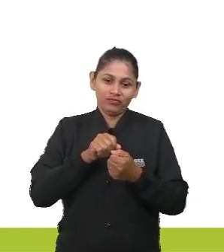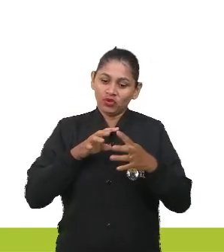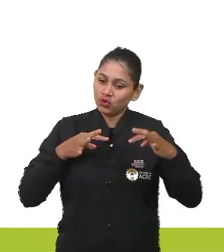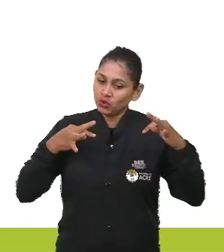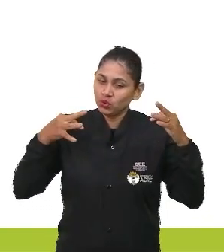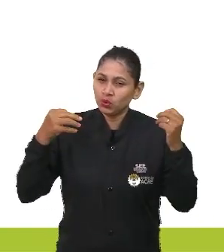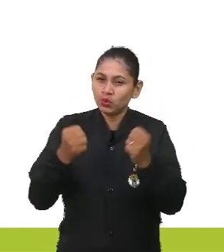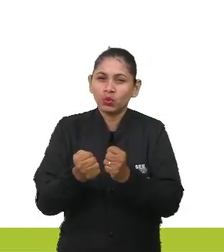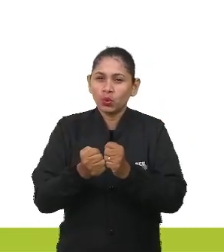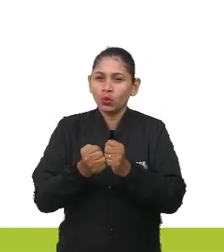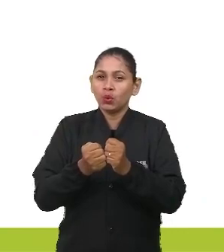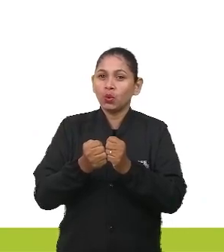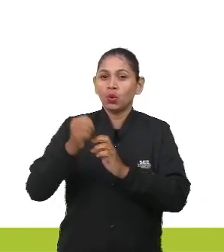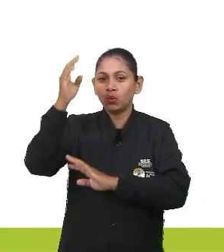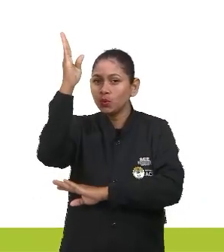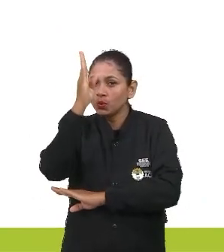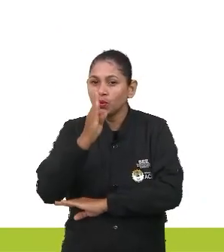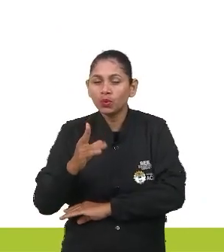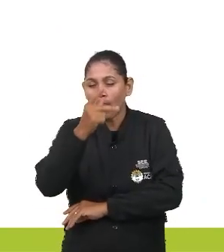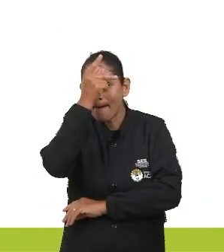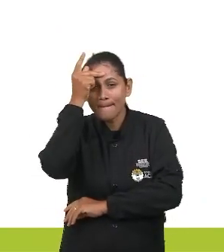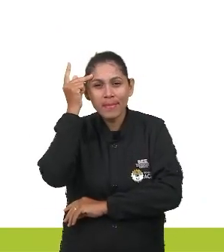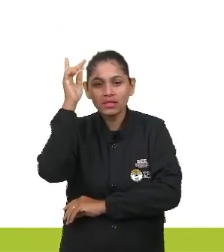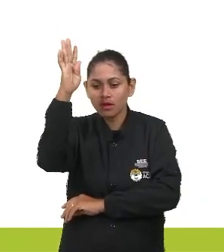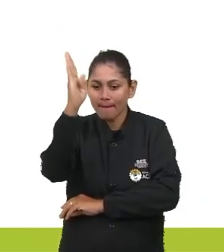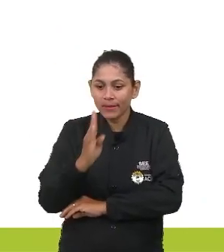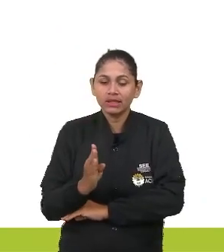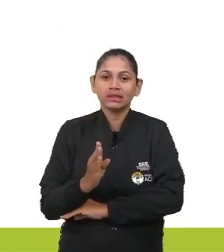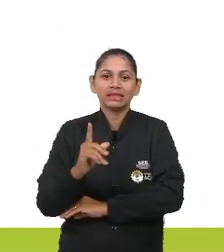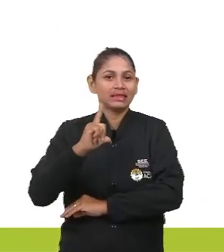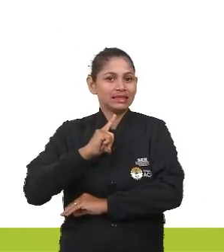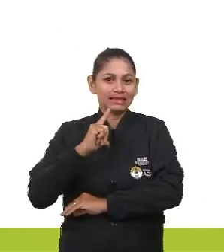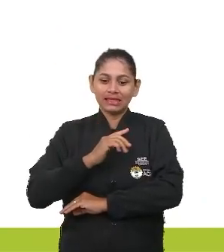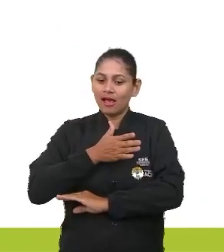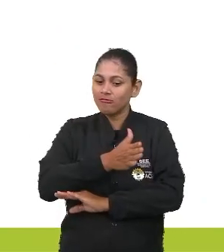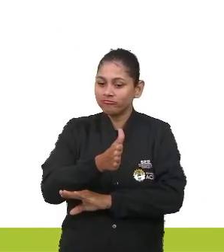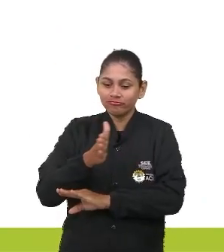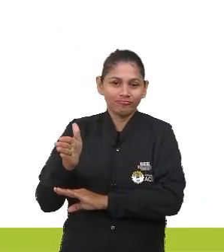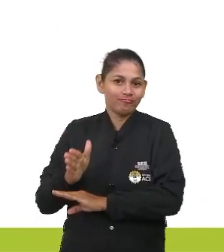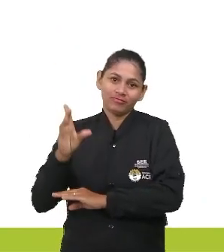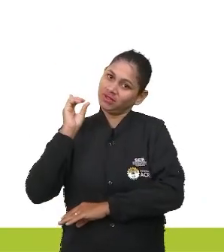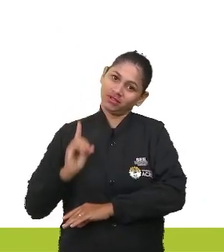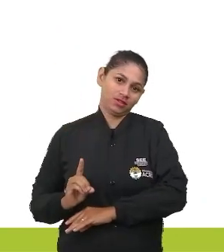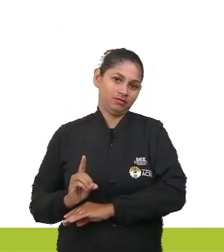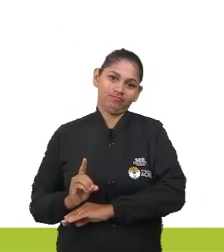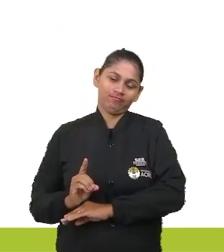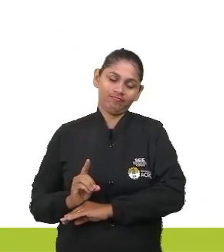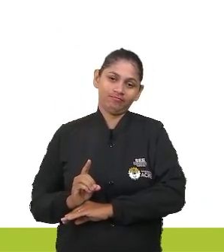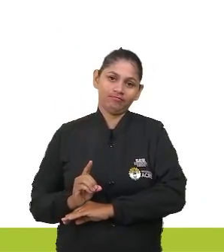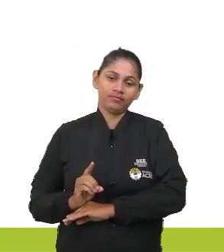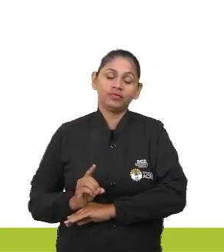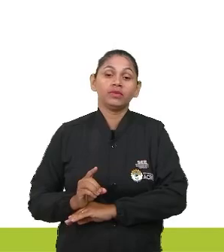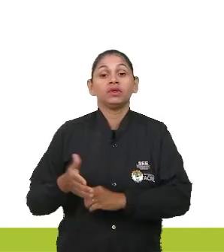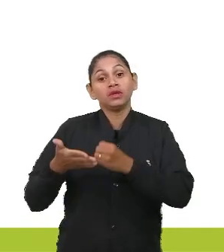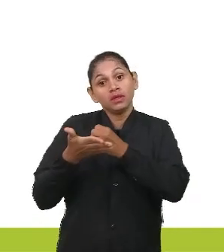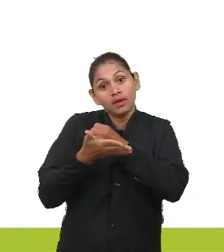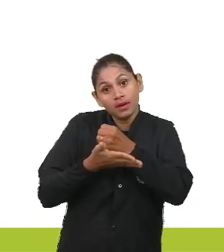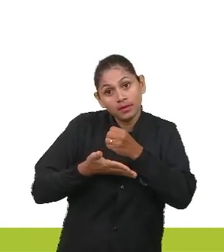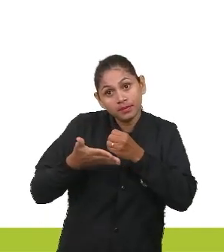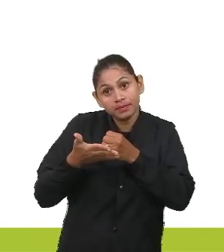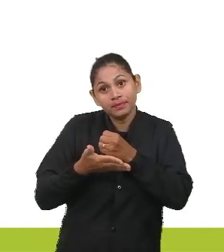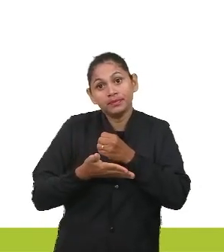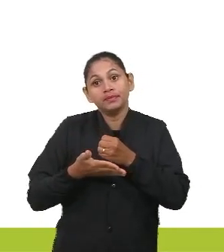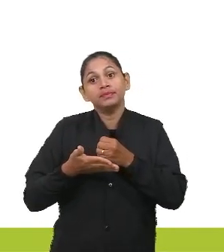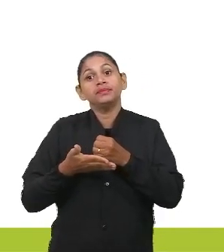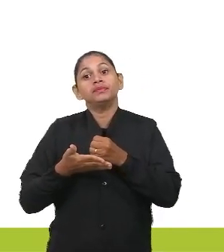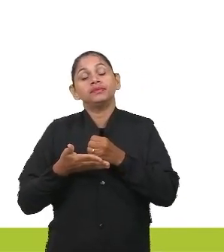brasileiros que têm acesso a essa realidade, a esse direito, a esse benefício. De acordo com o segundo parágrafo do